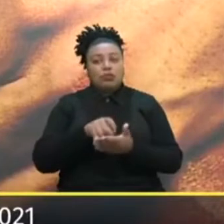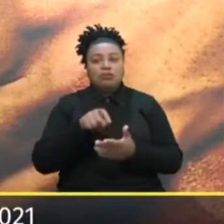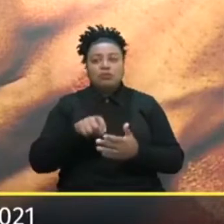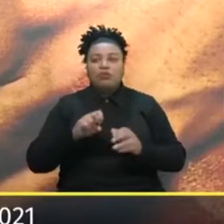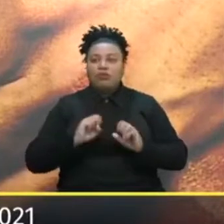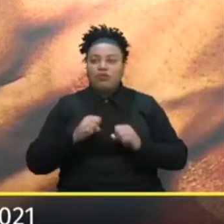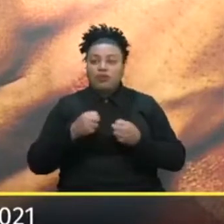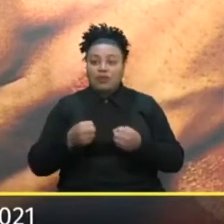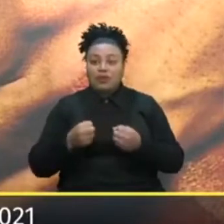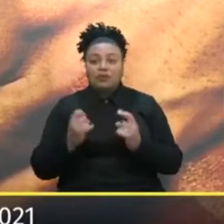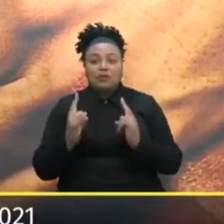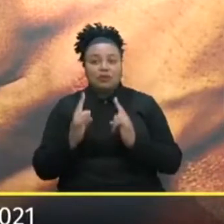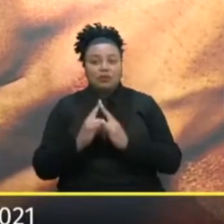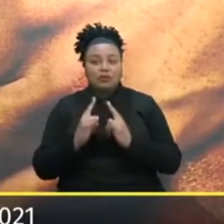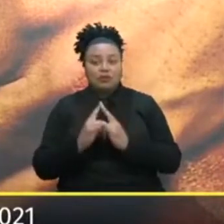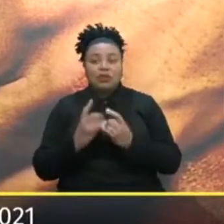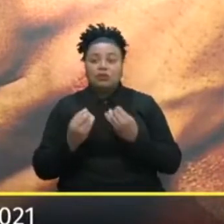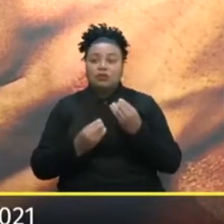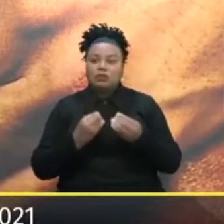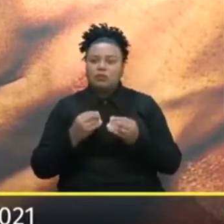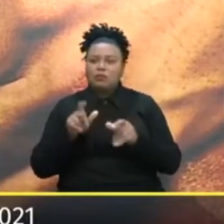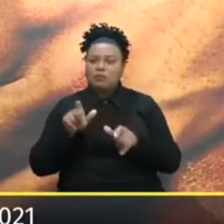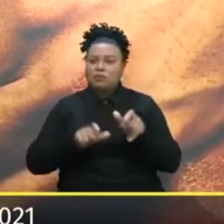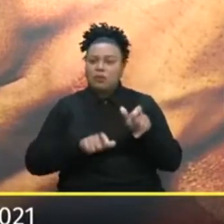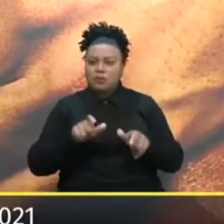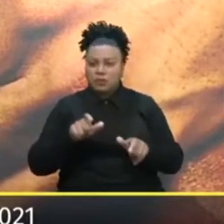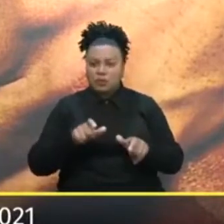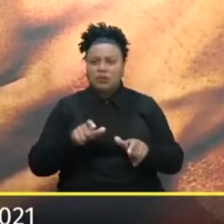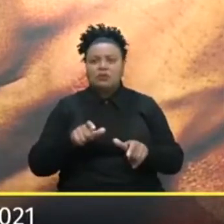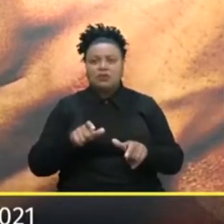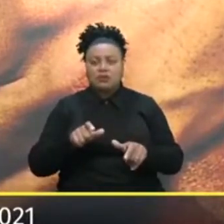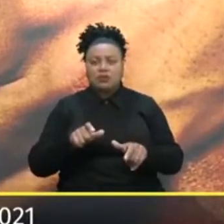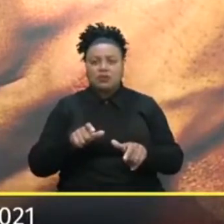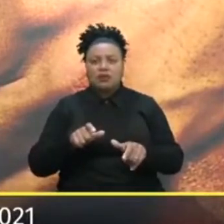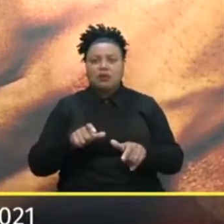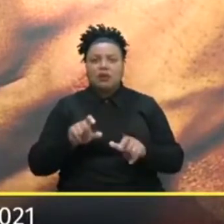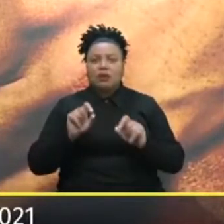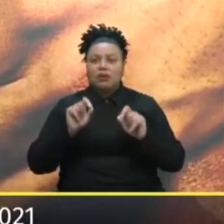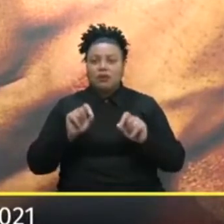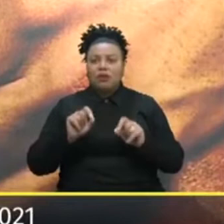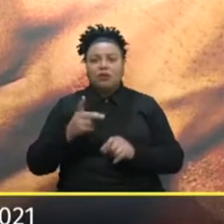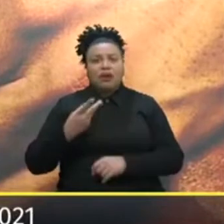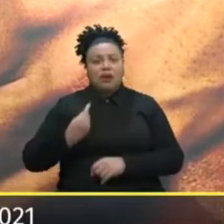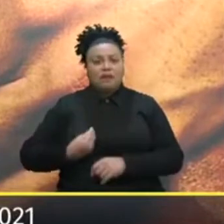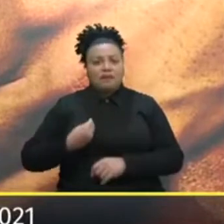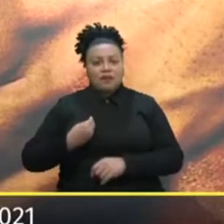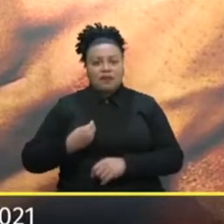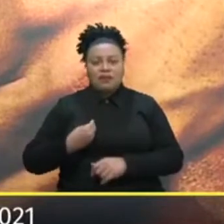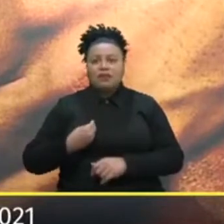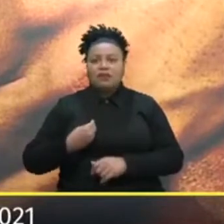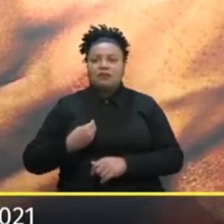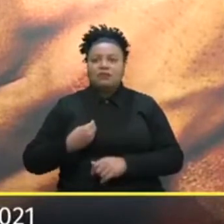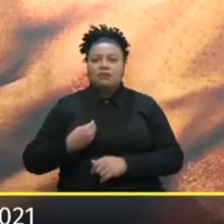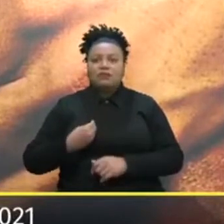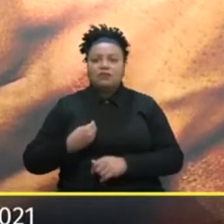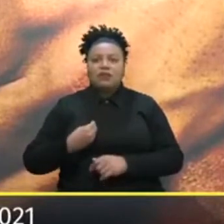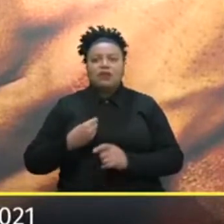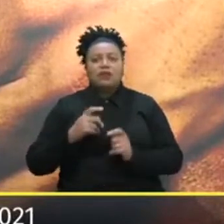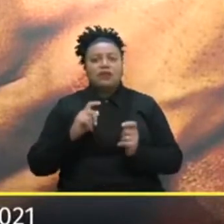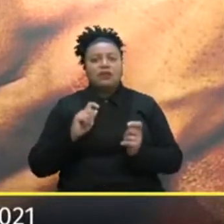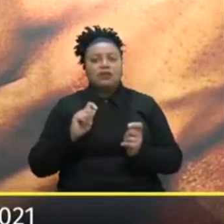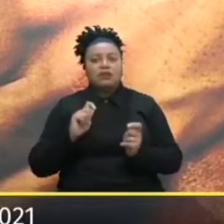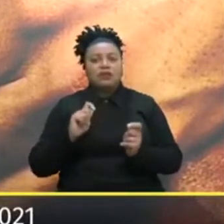fortaleceu Muito como entidade E muito como pessoas Então Acaba que a gente leva Para a vida da gente Essas coisas E